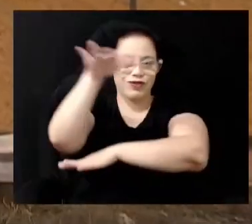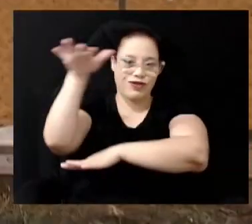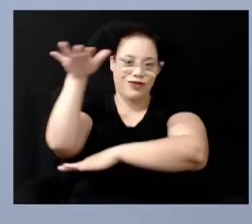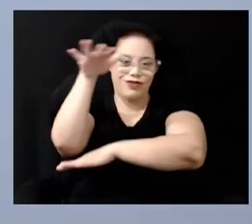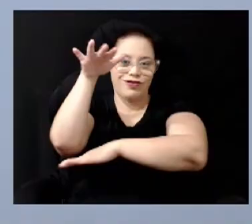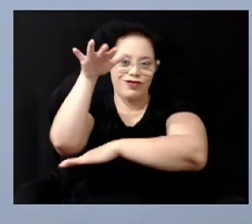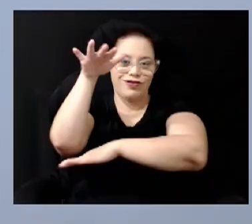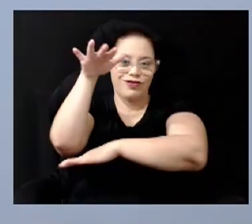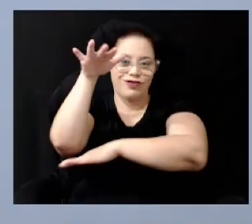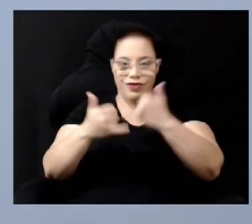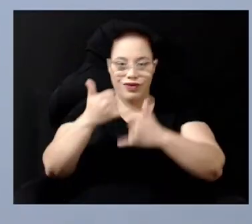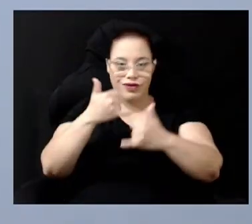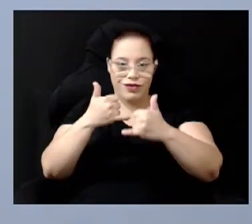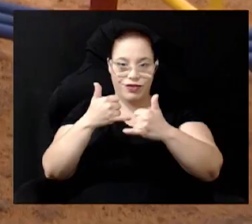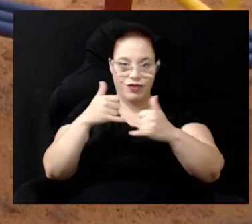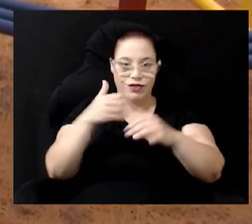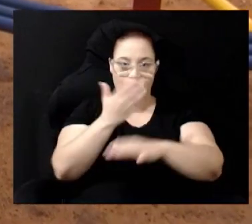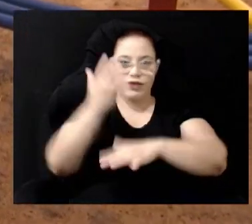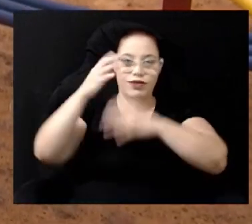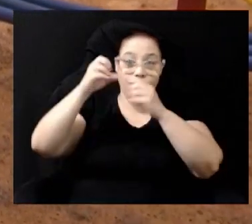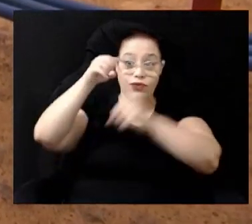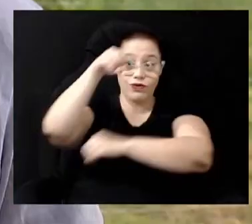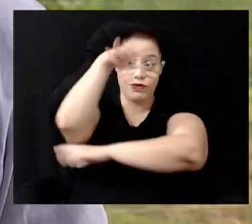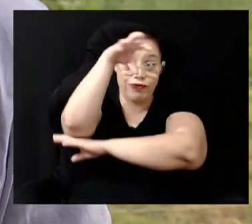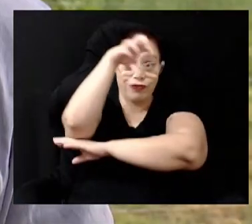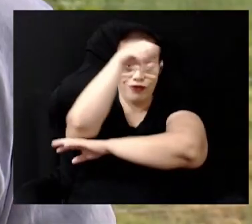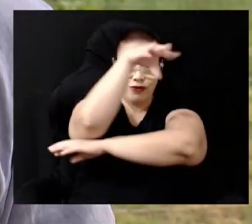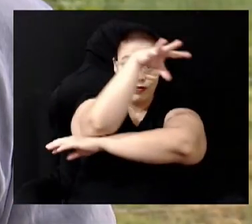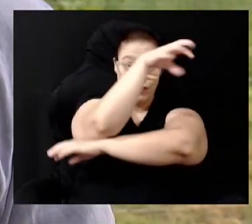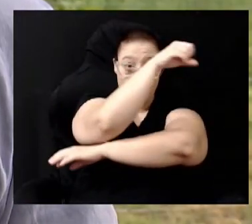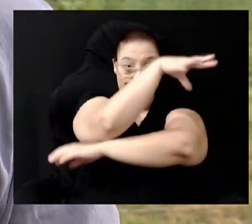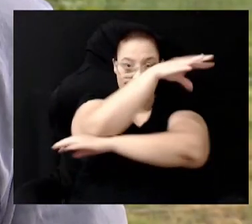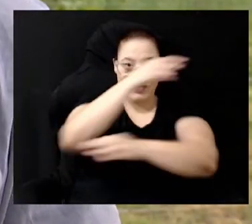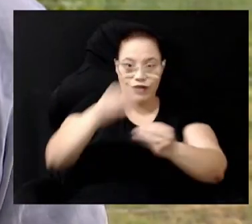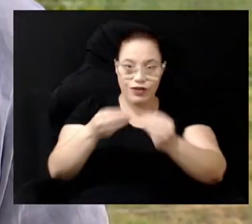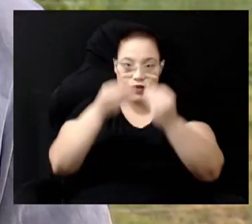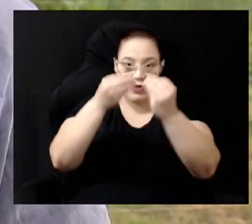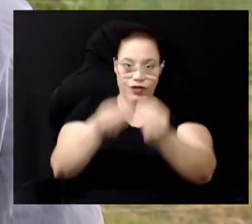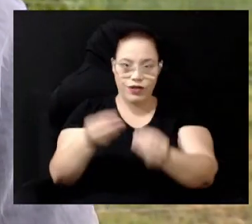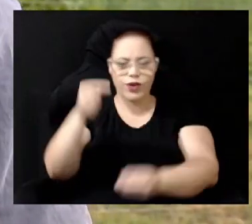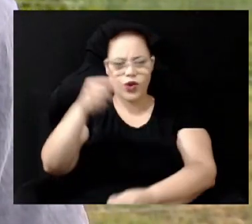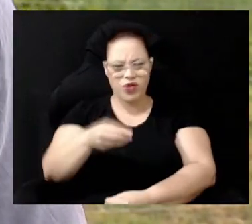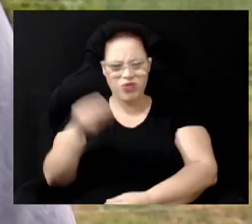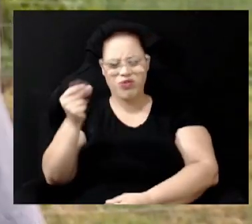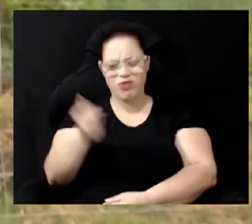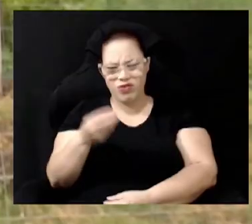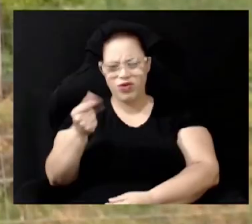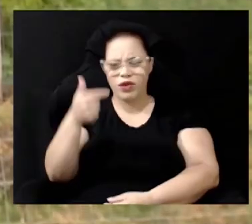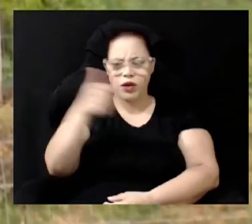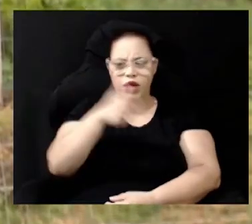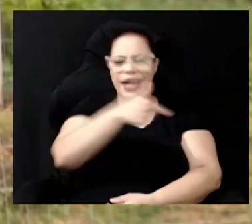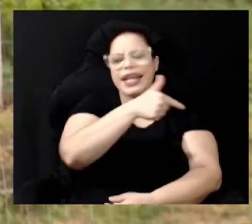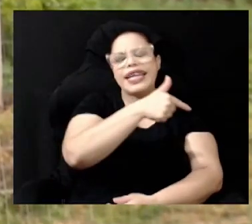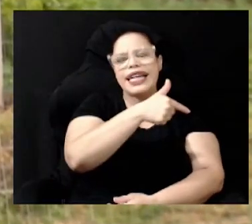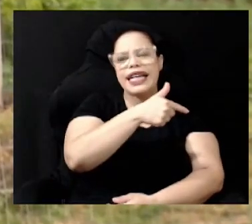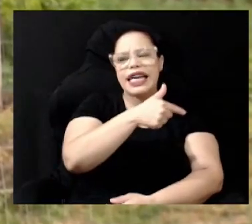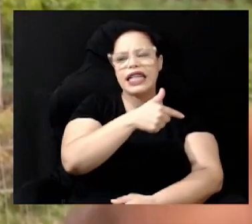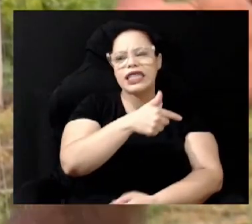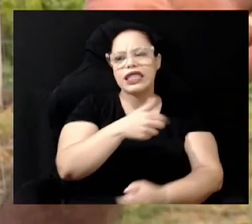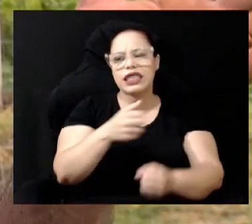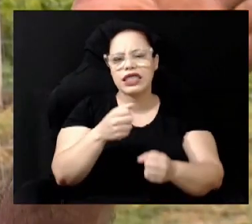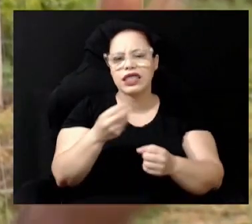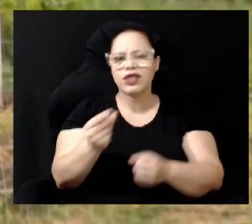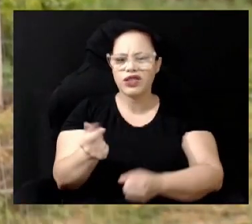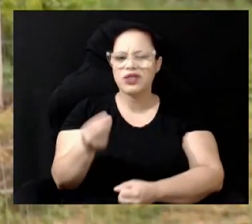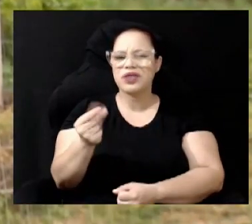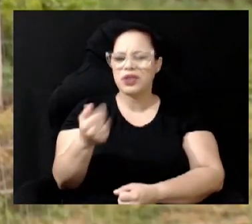paisagismo e iluminação, foi entregue Eu moro aqui desde 77, há muitos anos, mais de 40